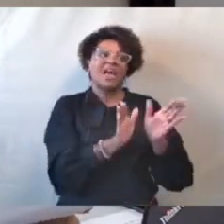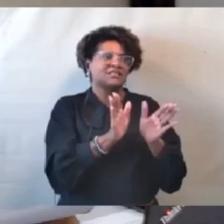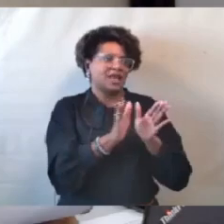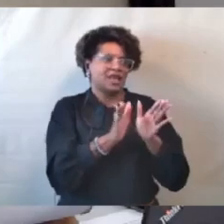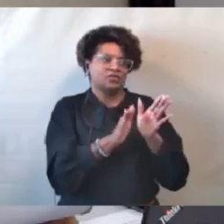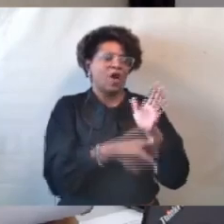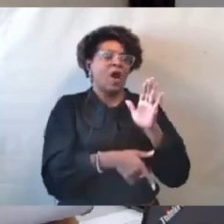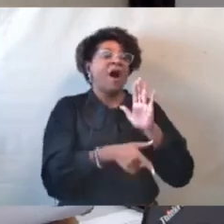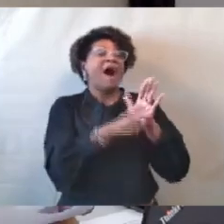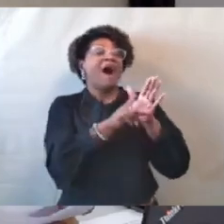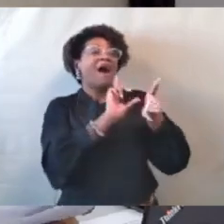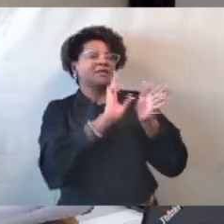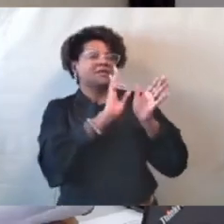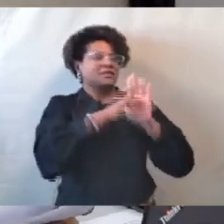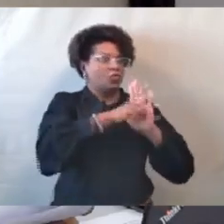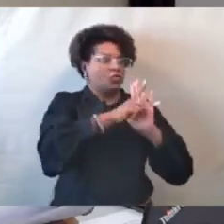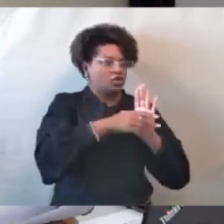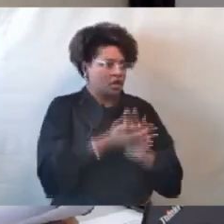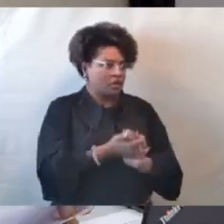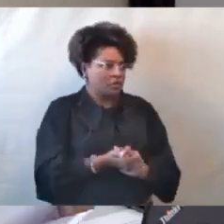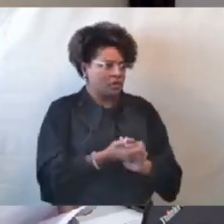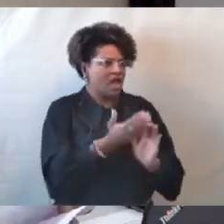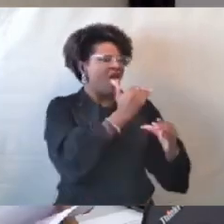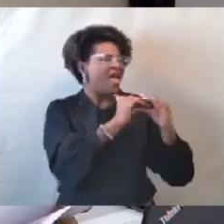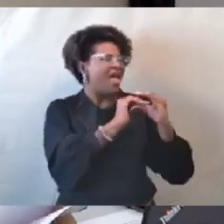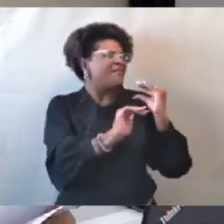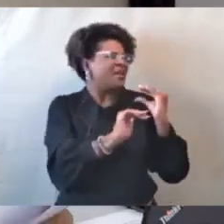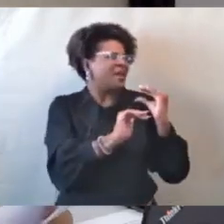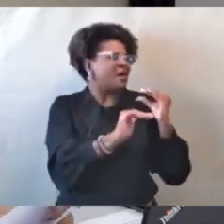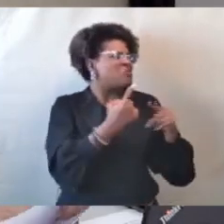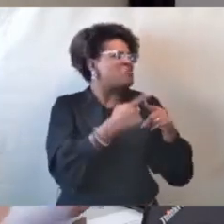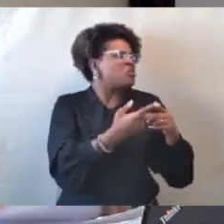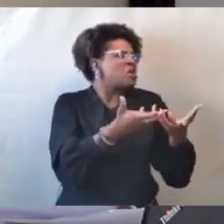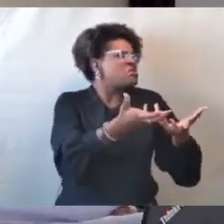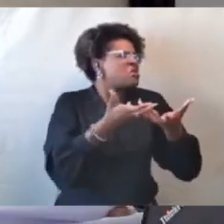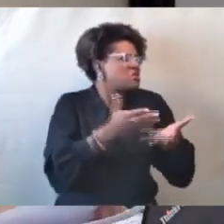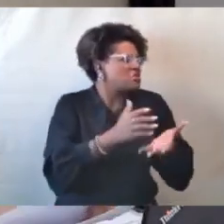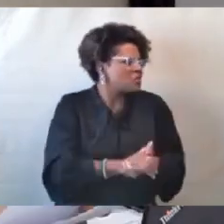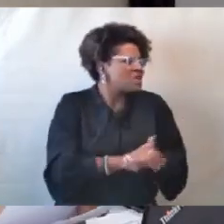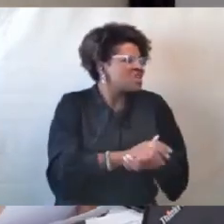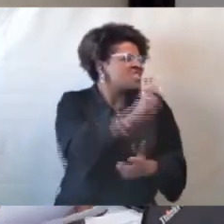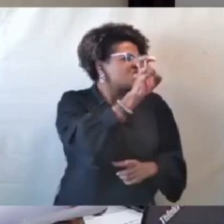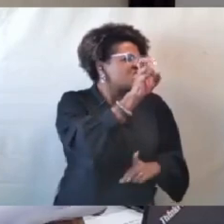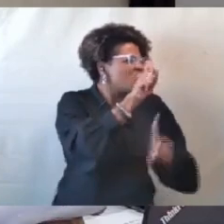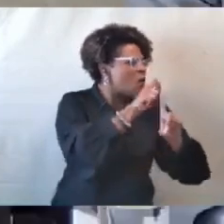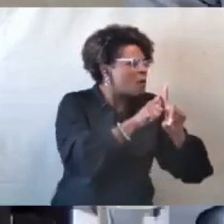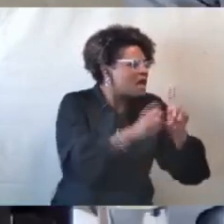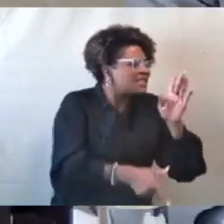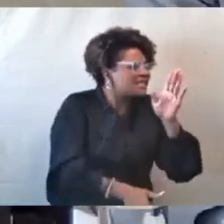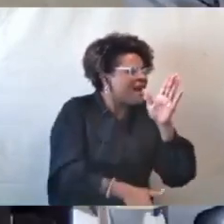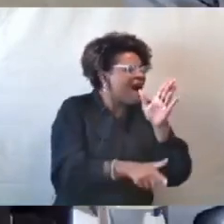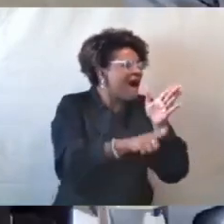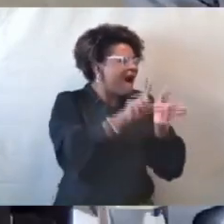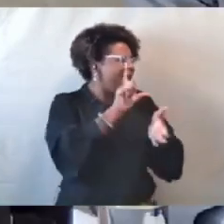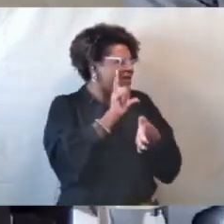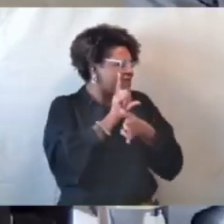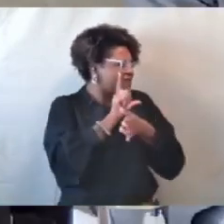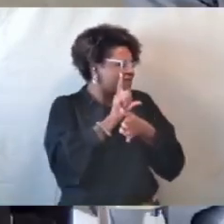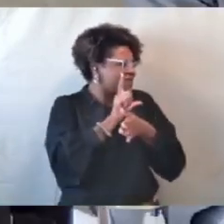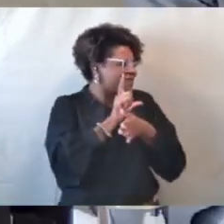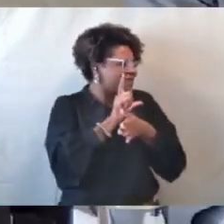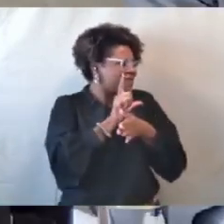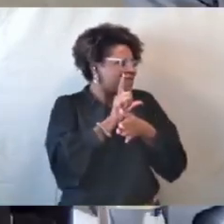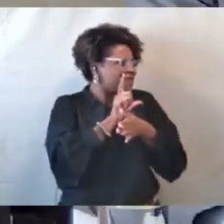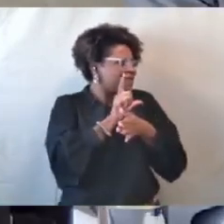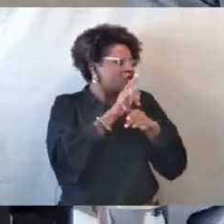solicitação por conta e risco cinco meses antes sequer de publicar um projeto básico? Eu registro conforme informado